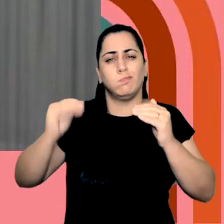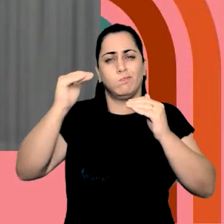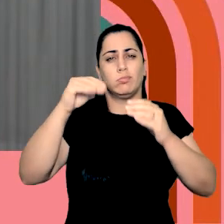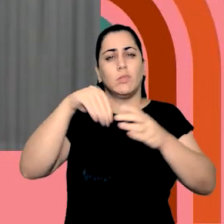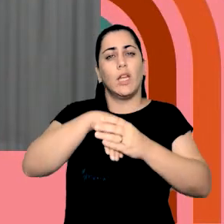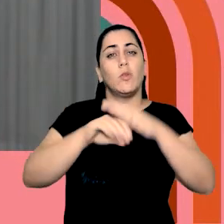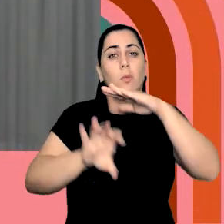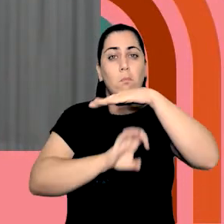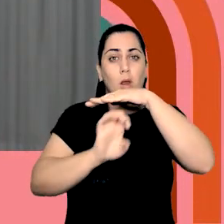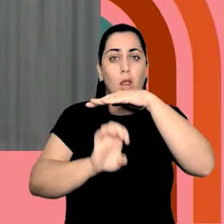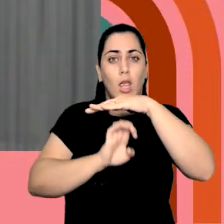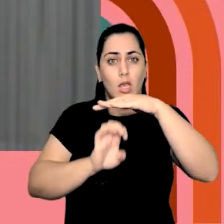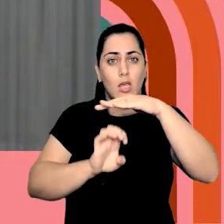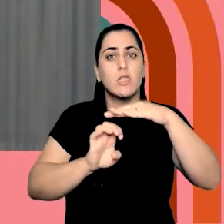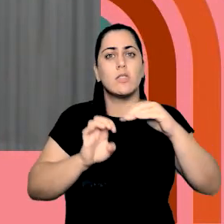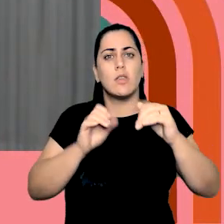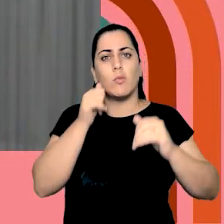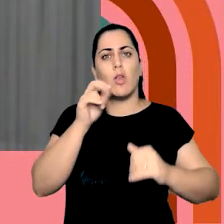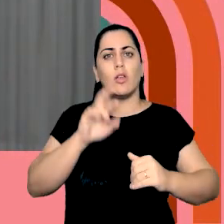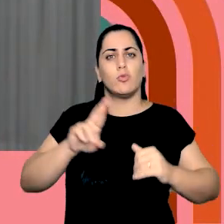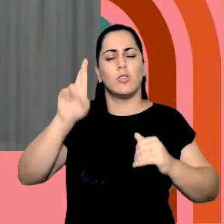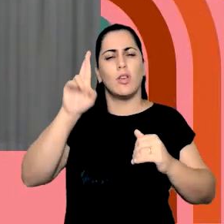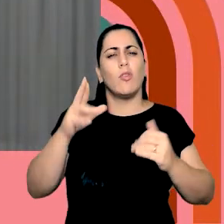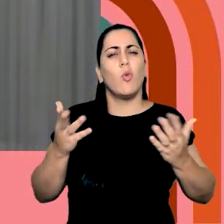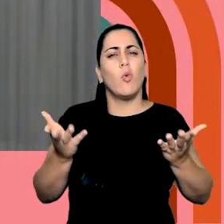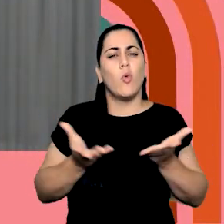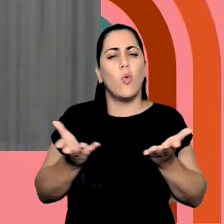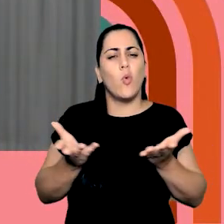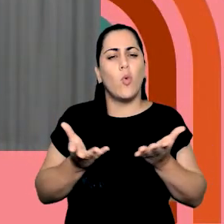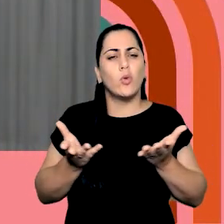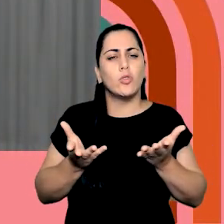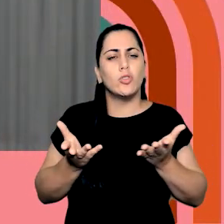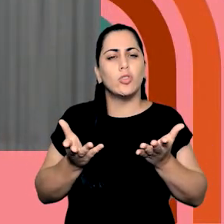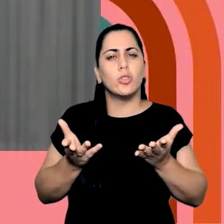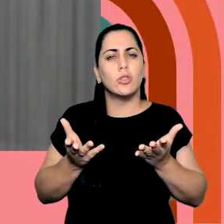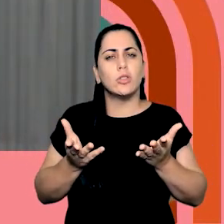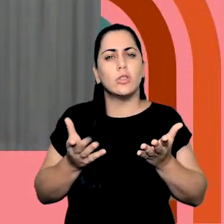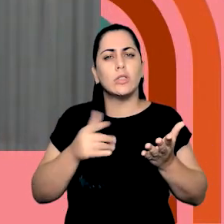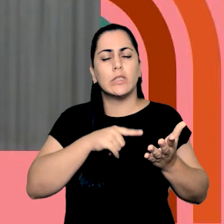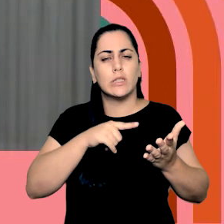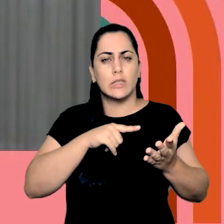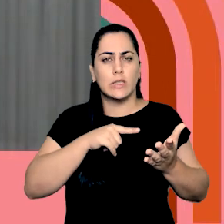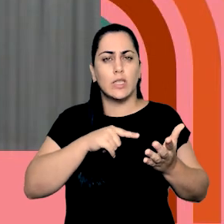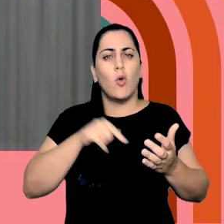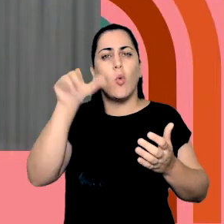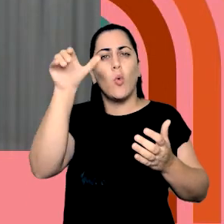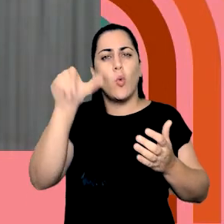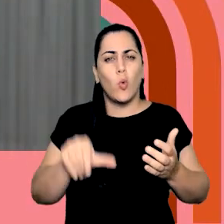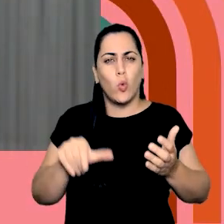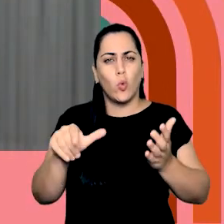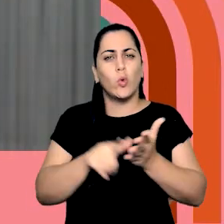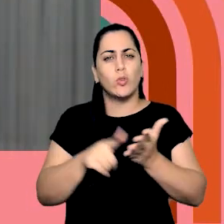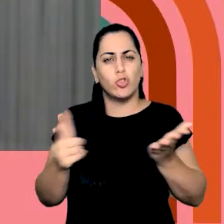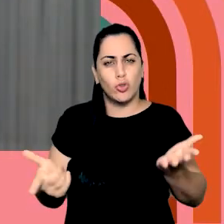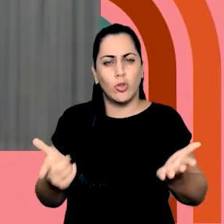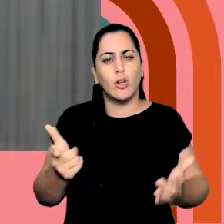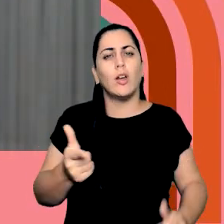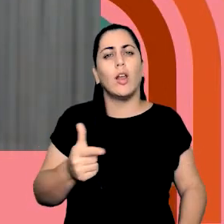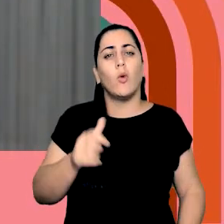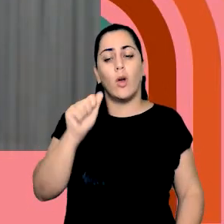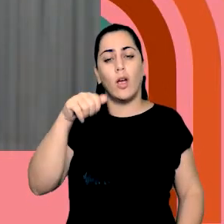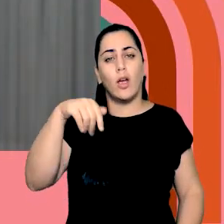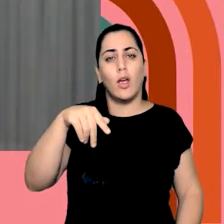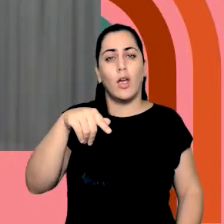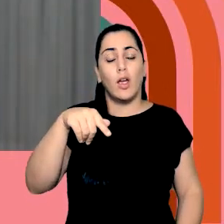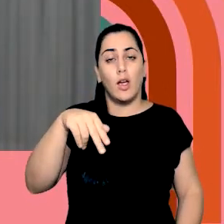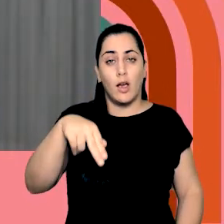empresas, e hoje saiu uma reportagem na coluna da Angela Alonso, que é professora da